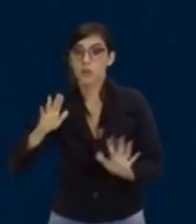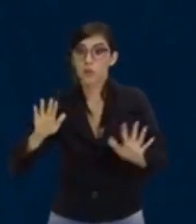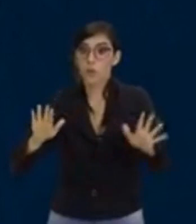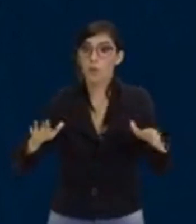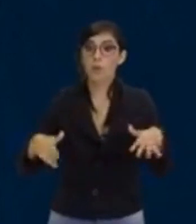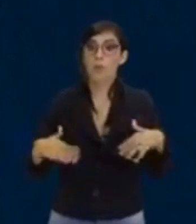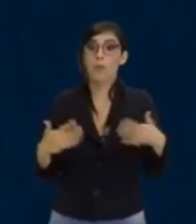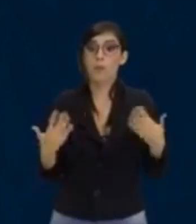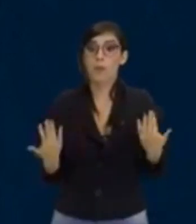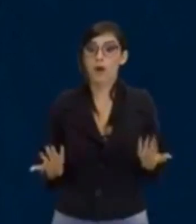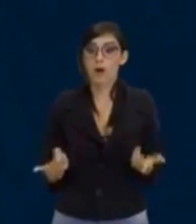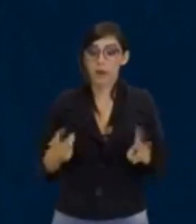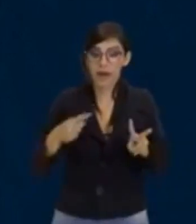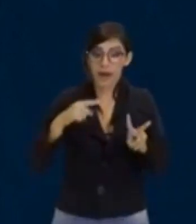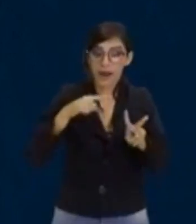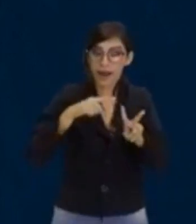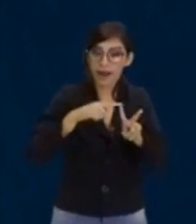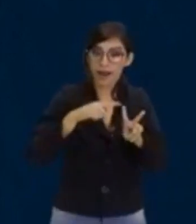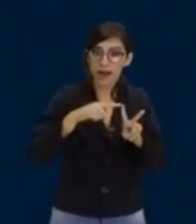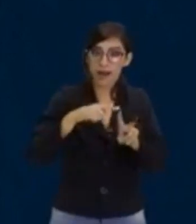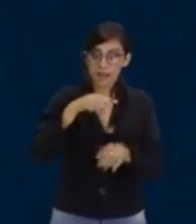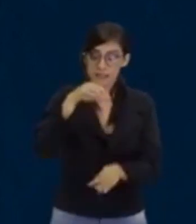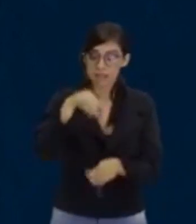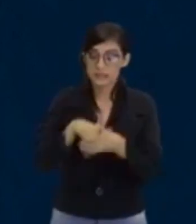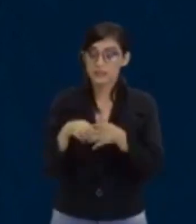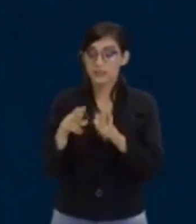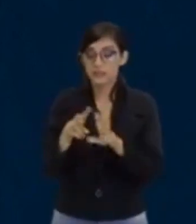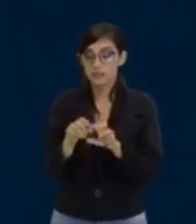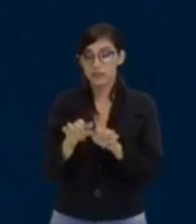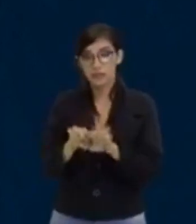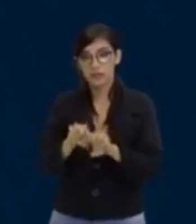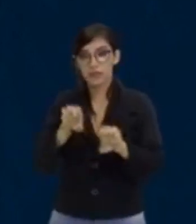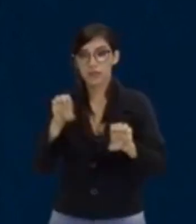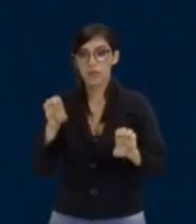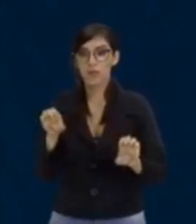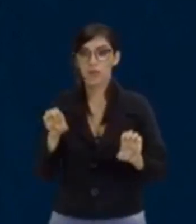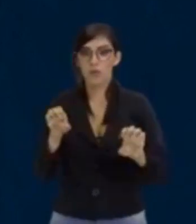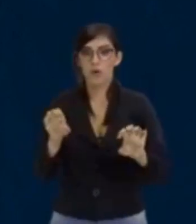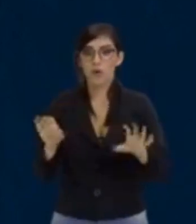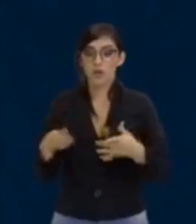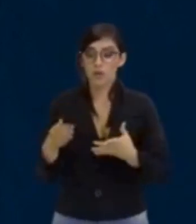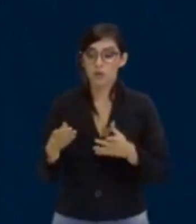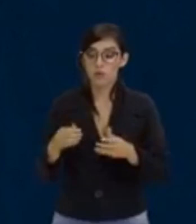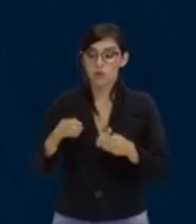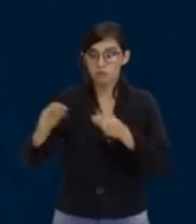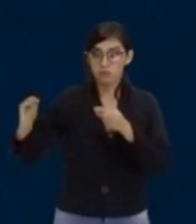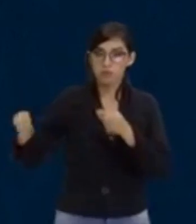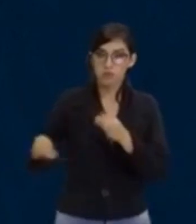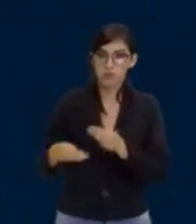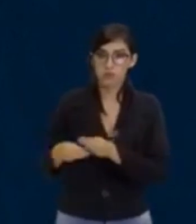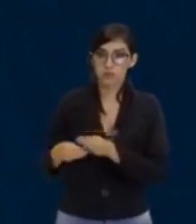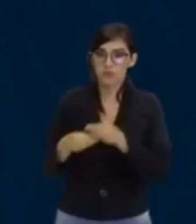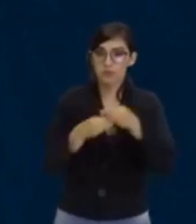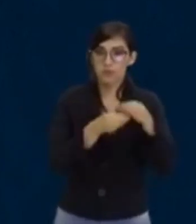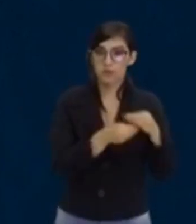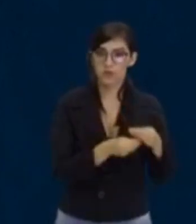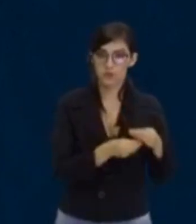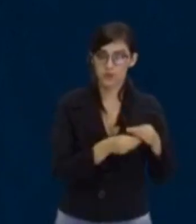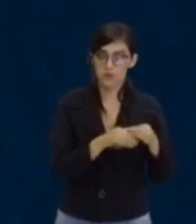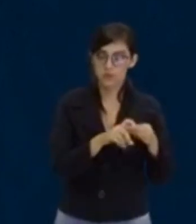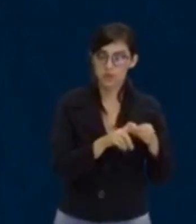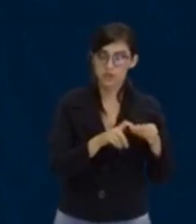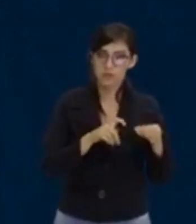equação? Ou seja, quais deles que quando eu colocar no lugar do x vão tornar aquela equação